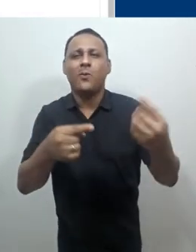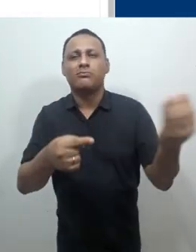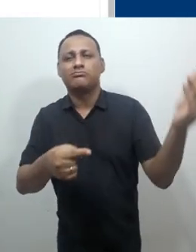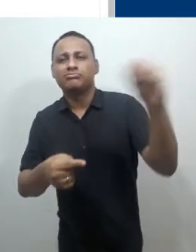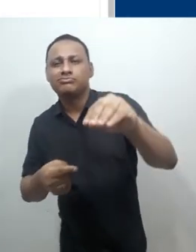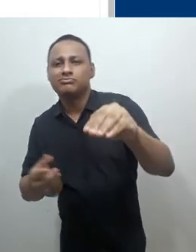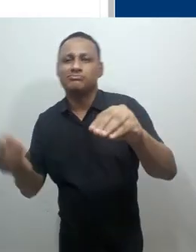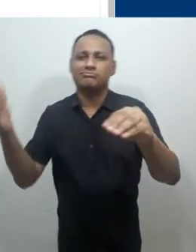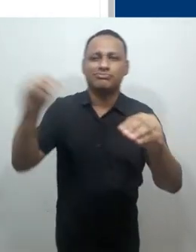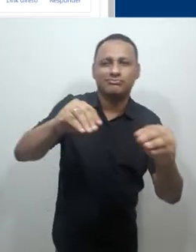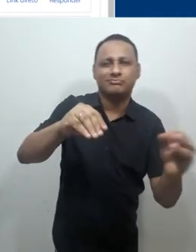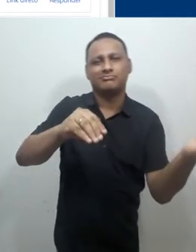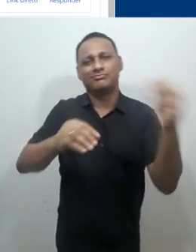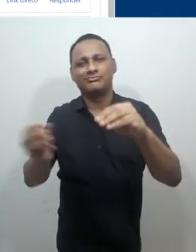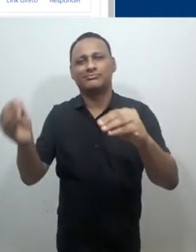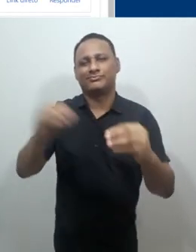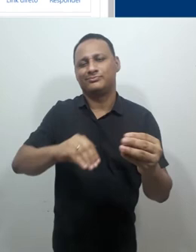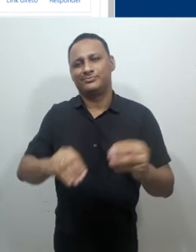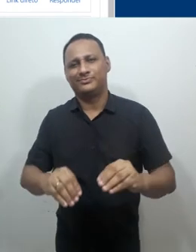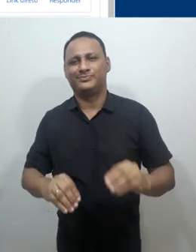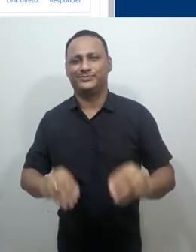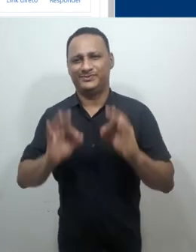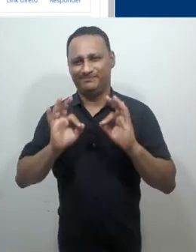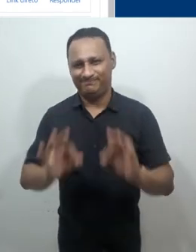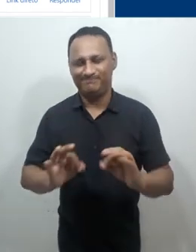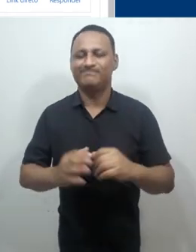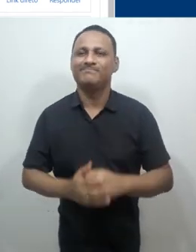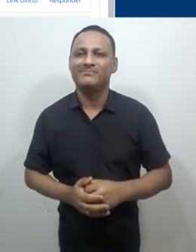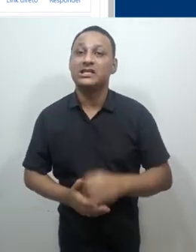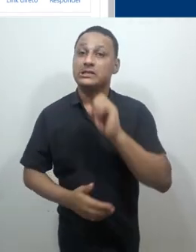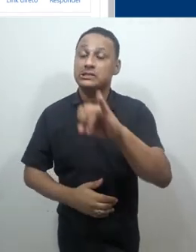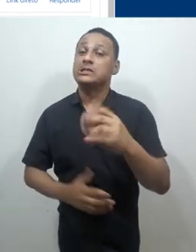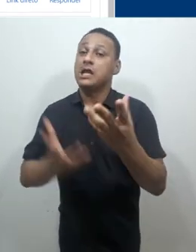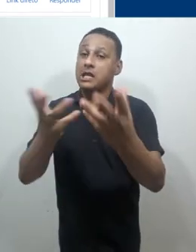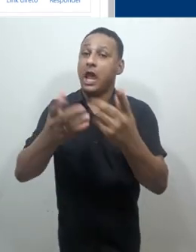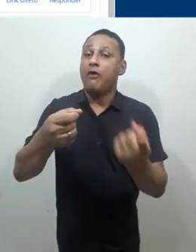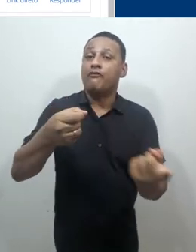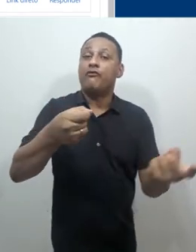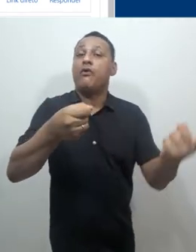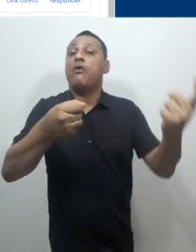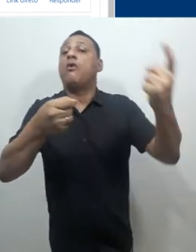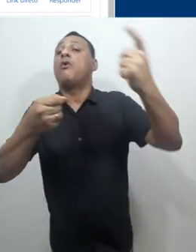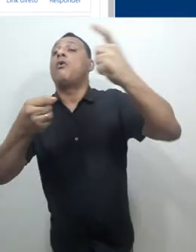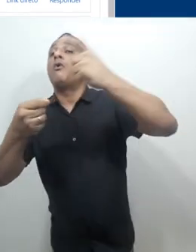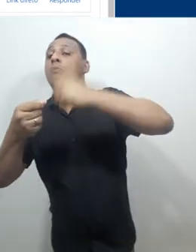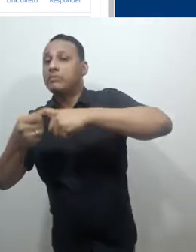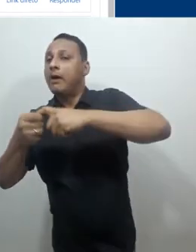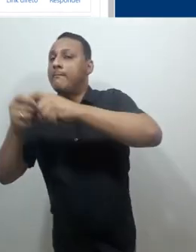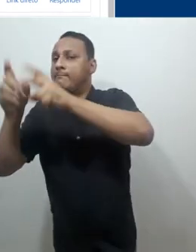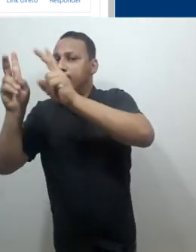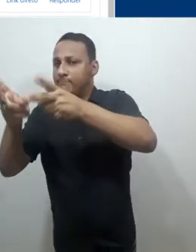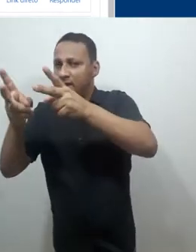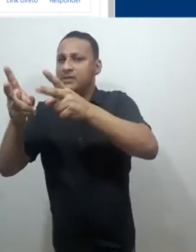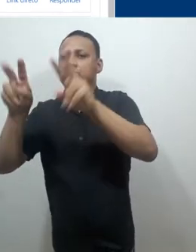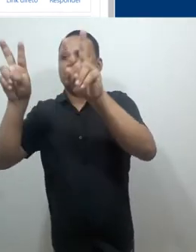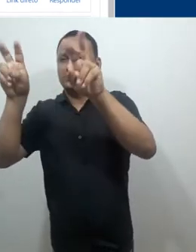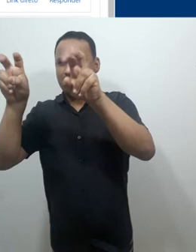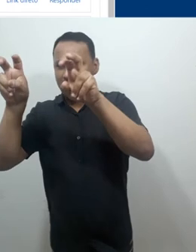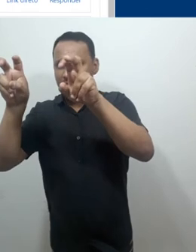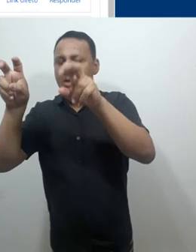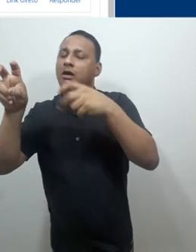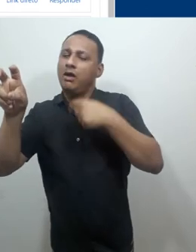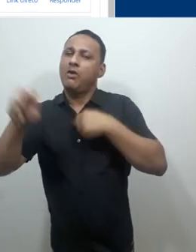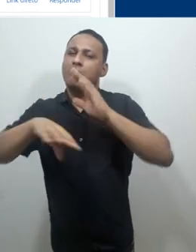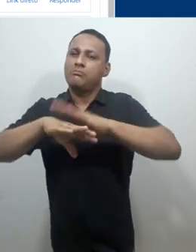discussão assíncrona. Para retornar à listagem de tópicos, podemos usar o menu de navegação à esquerda